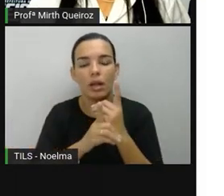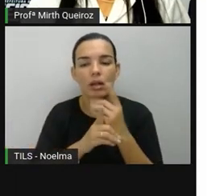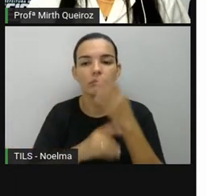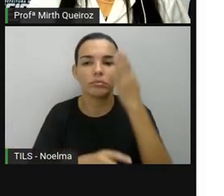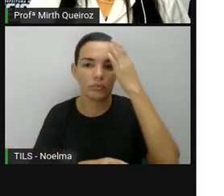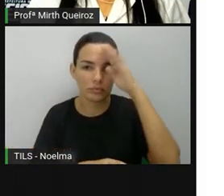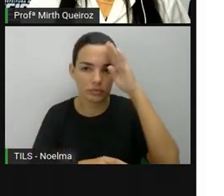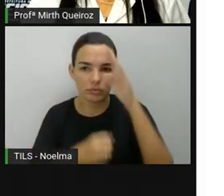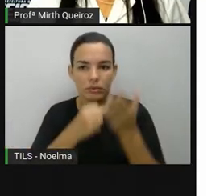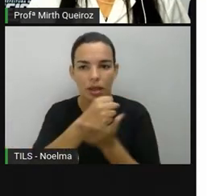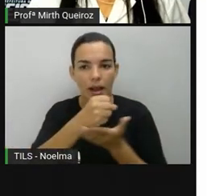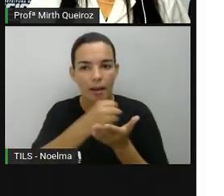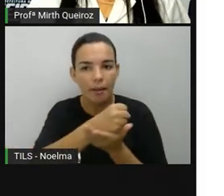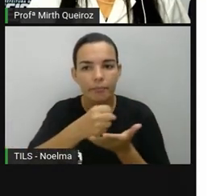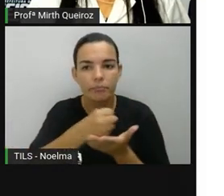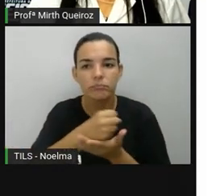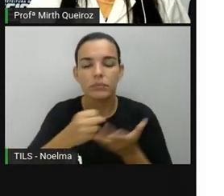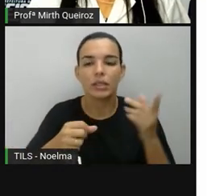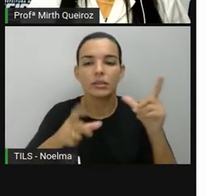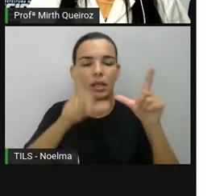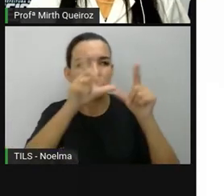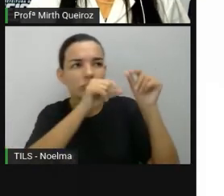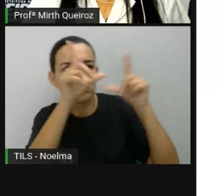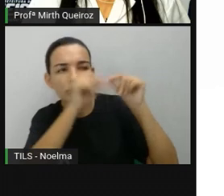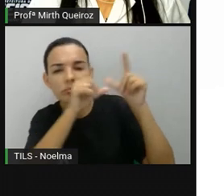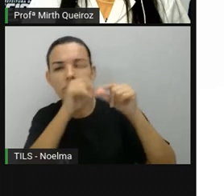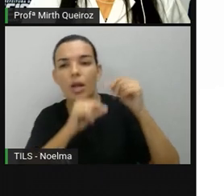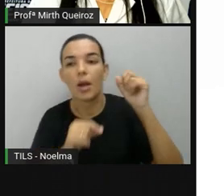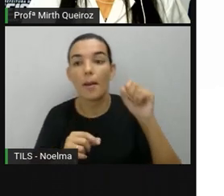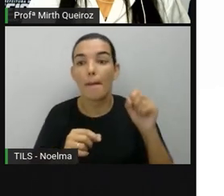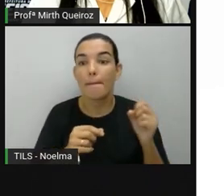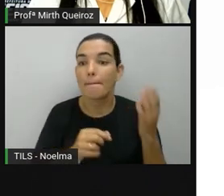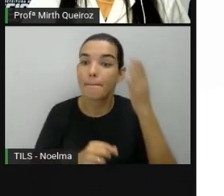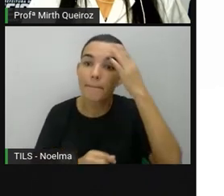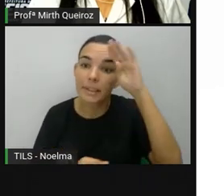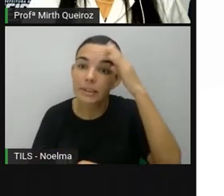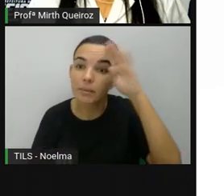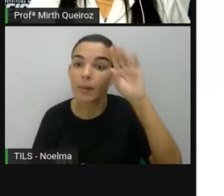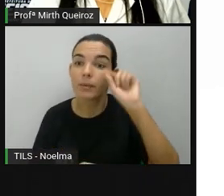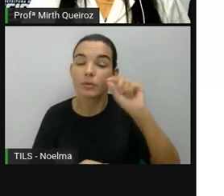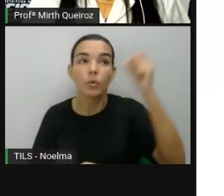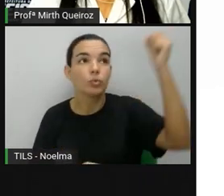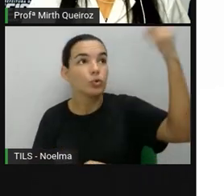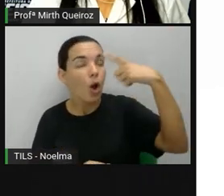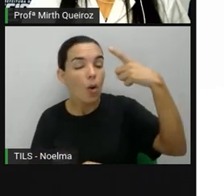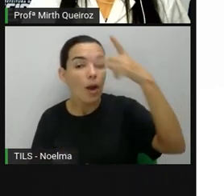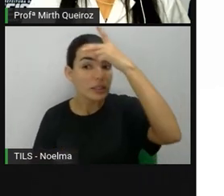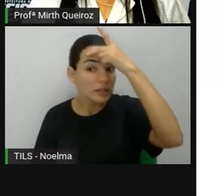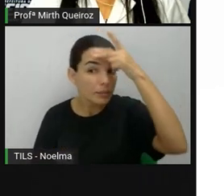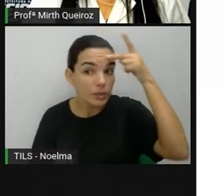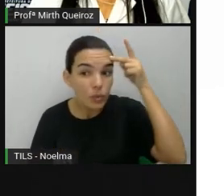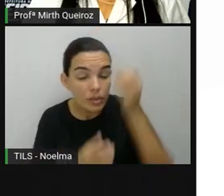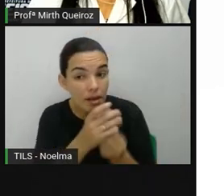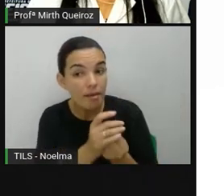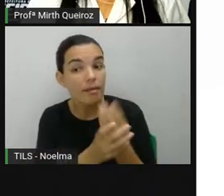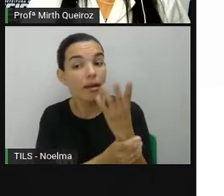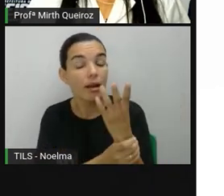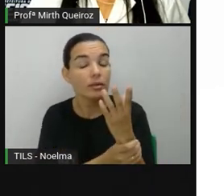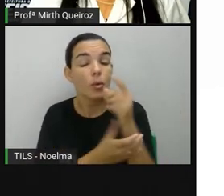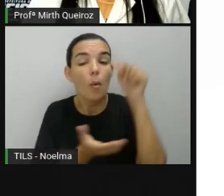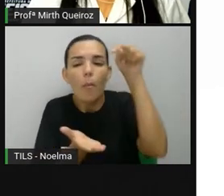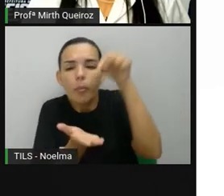Com base na orientação dos astros, principalmente o Sol, os seres humanos criaram esses pontos de